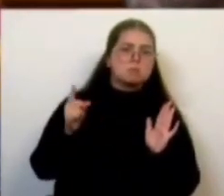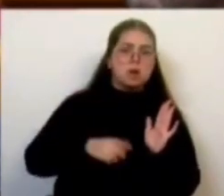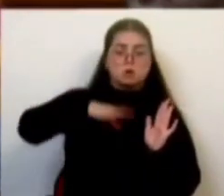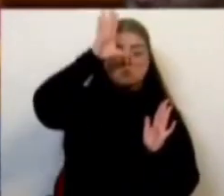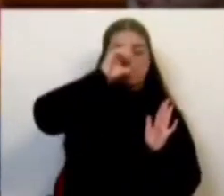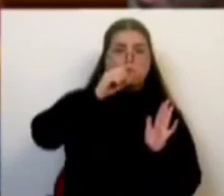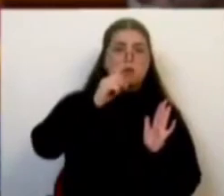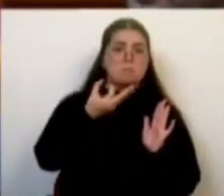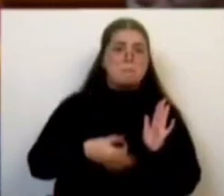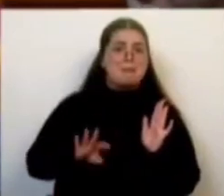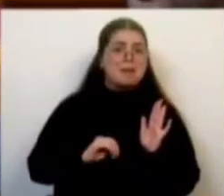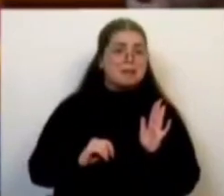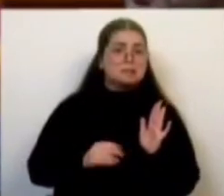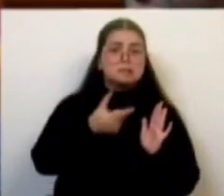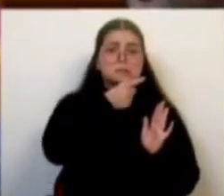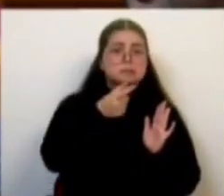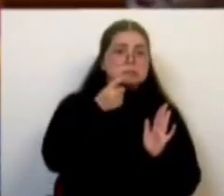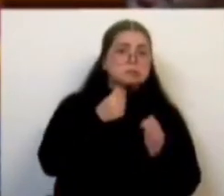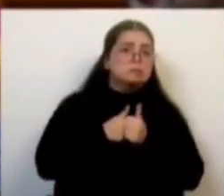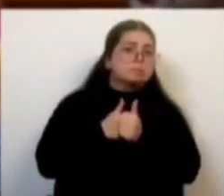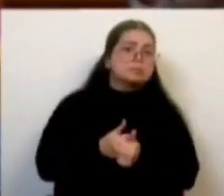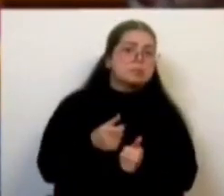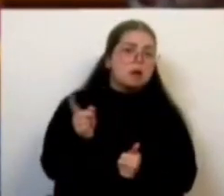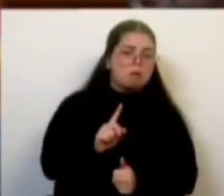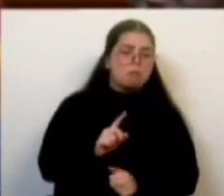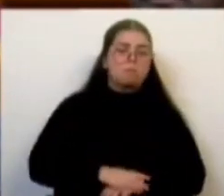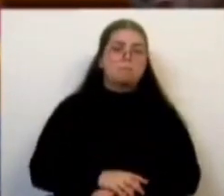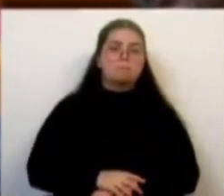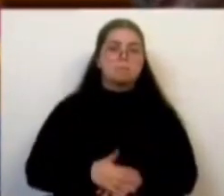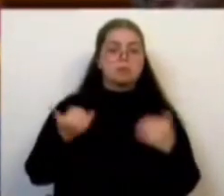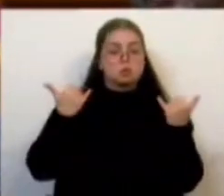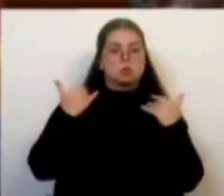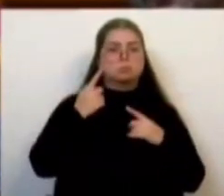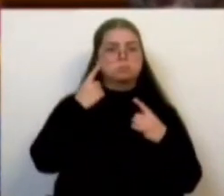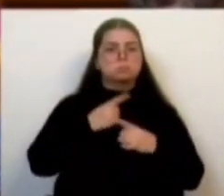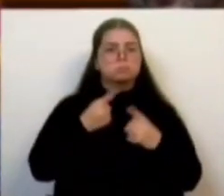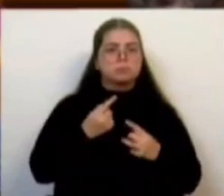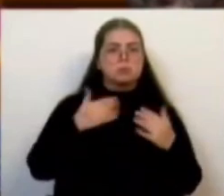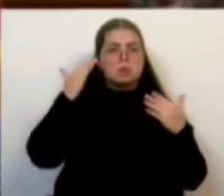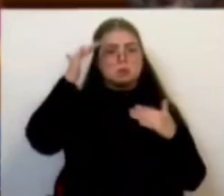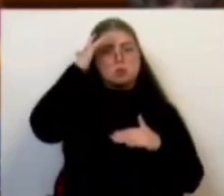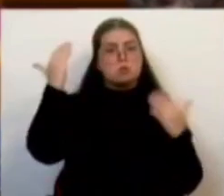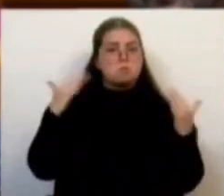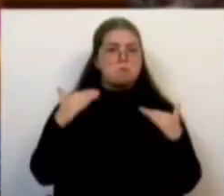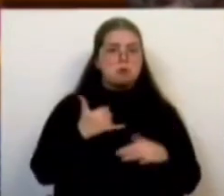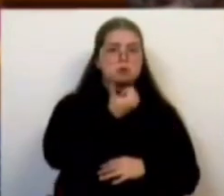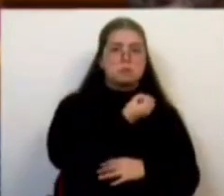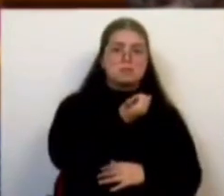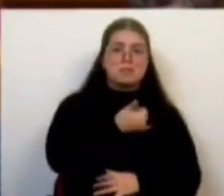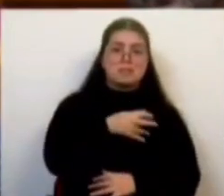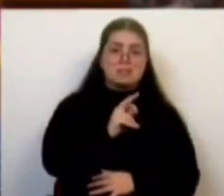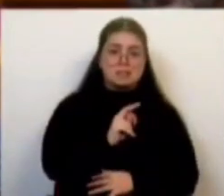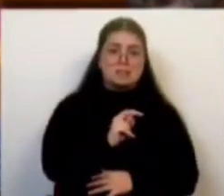cumprir as suas promessas. De acordo com as notícias vindas a público, no verão de 2023, cerca de 108 mil